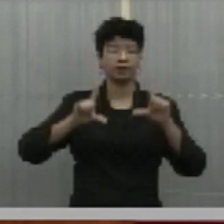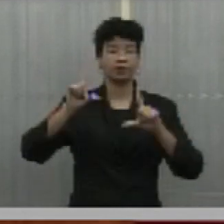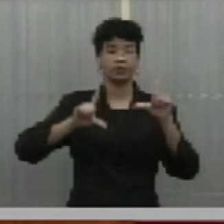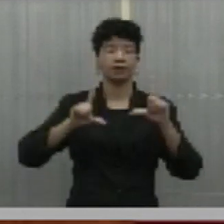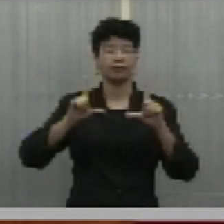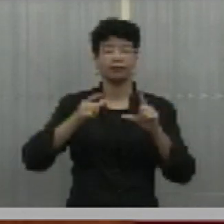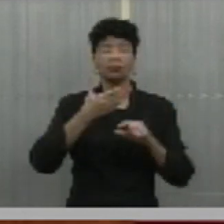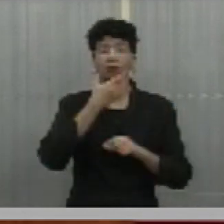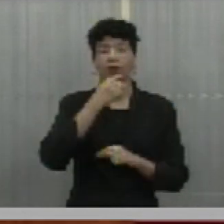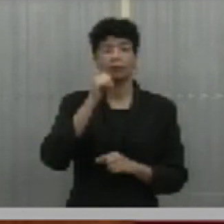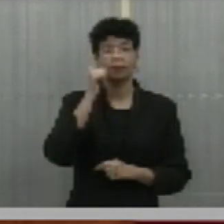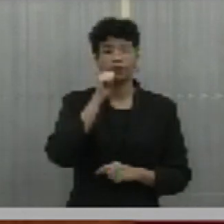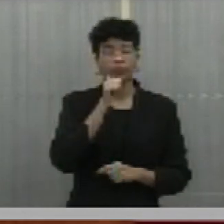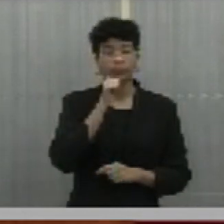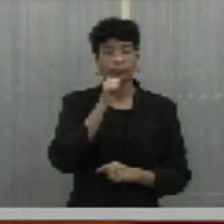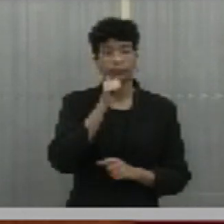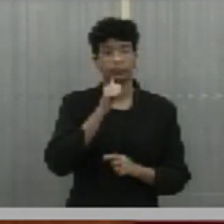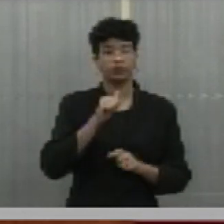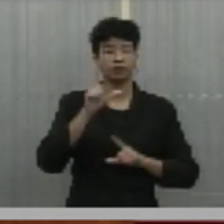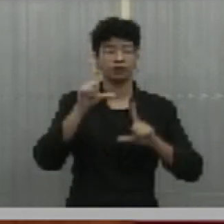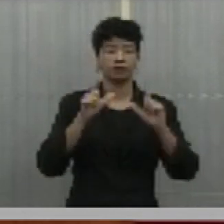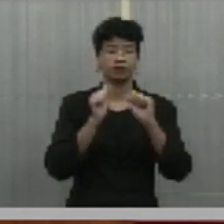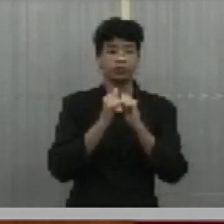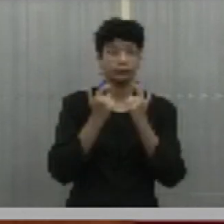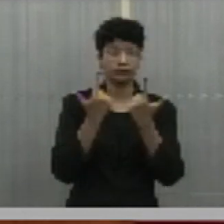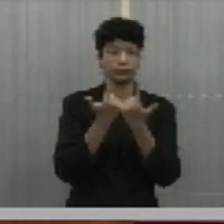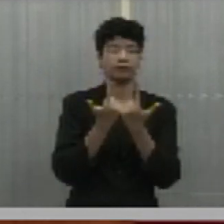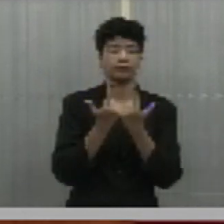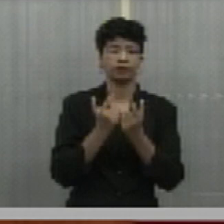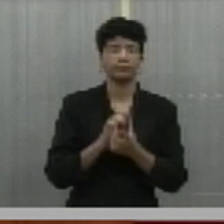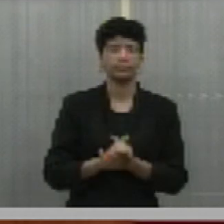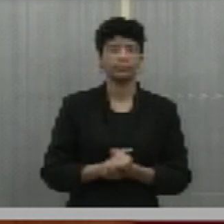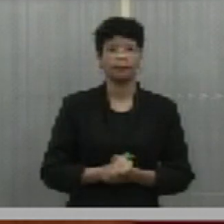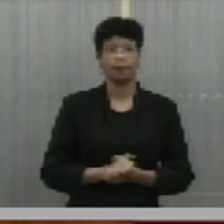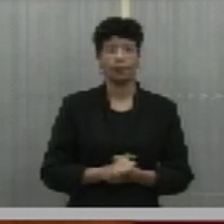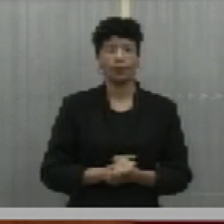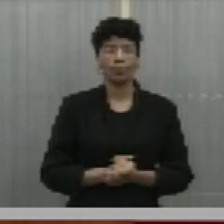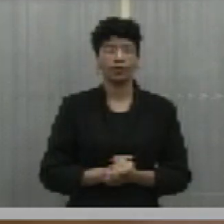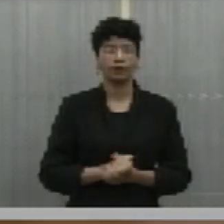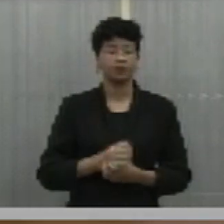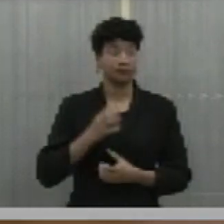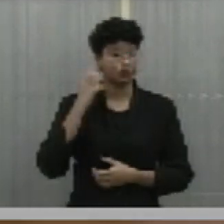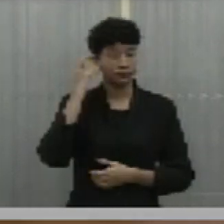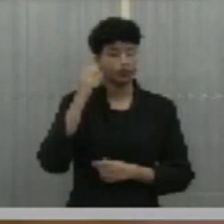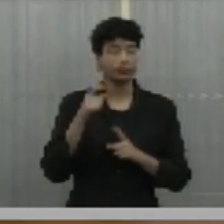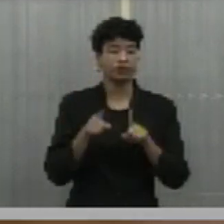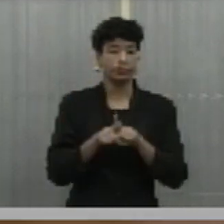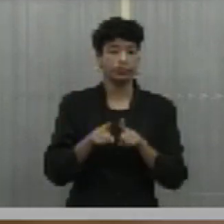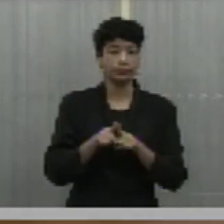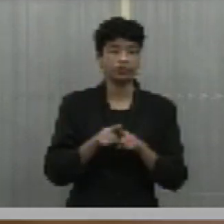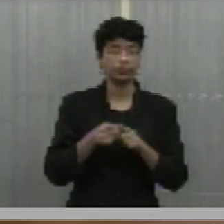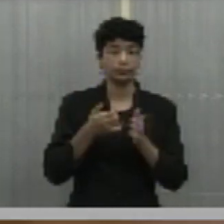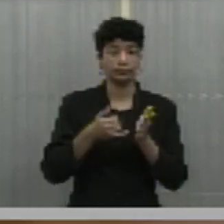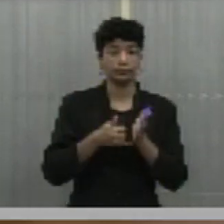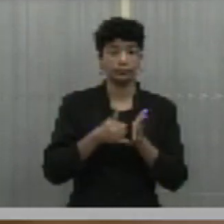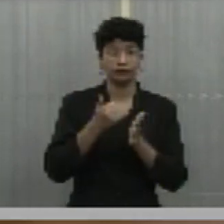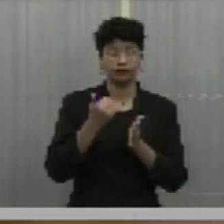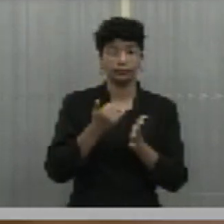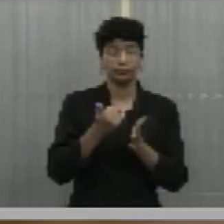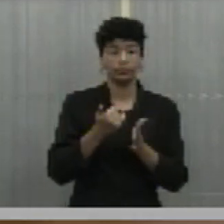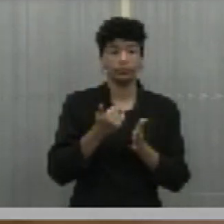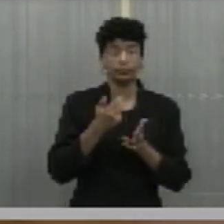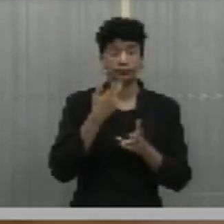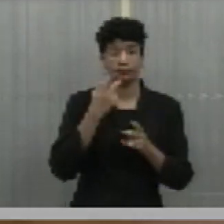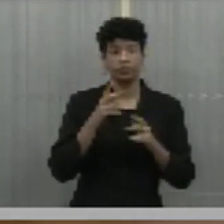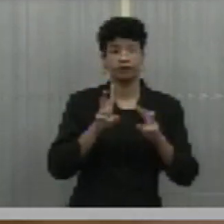telespectadoras do Complexo de Comunicação da Assembleia. Eu tinha me inscrito para tratar